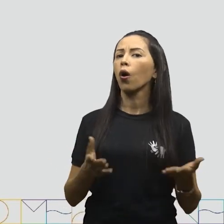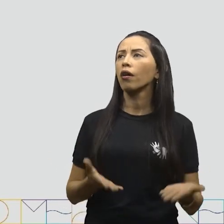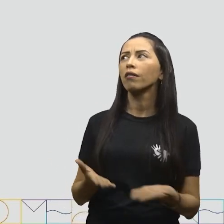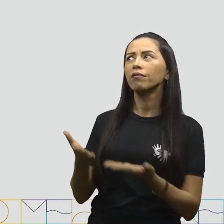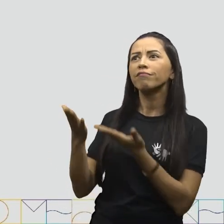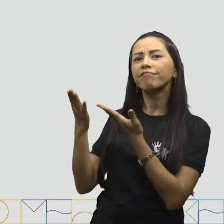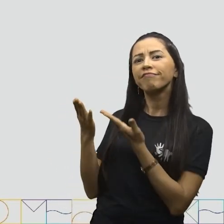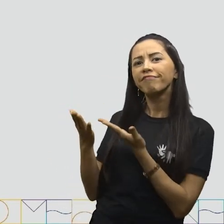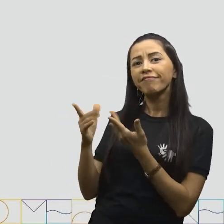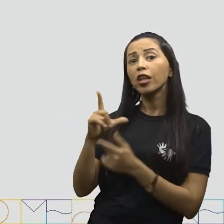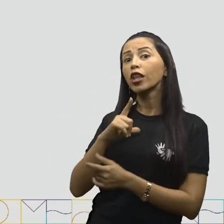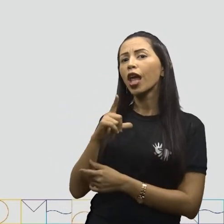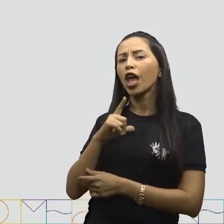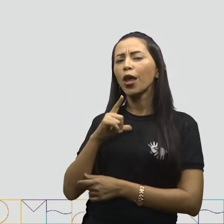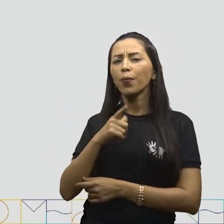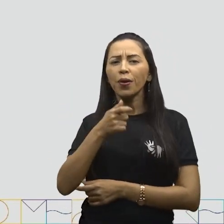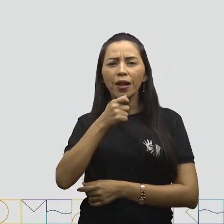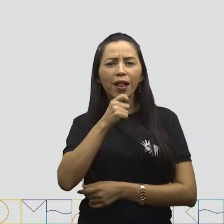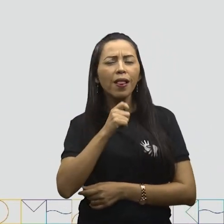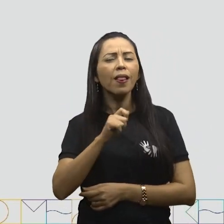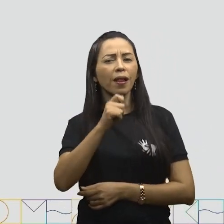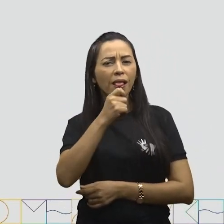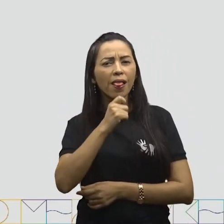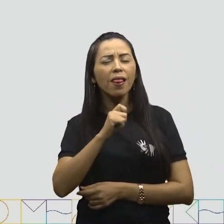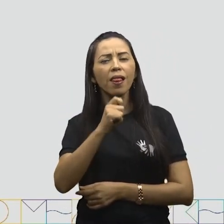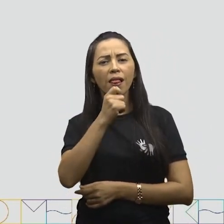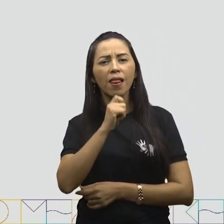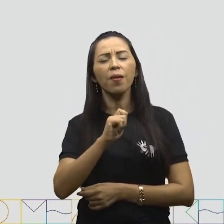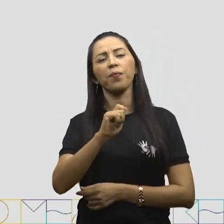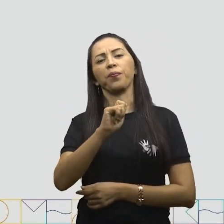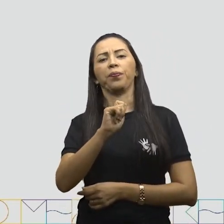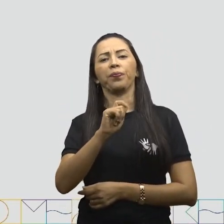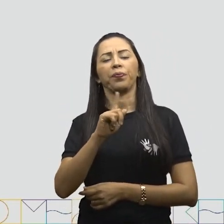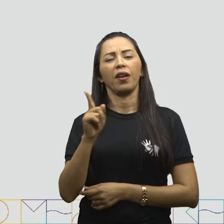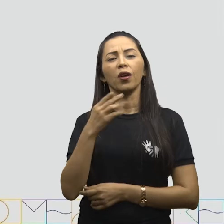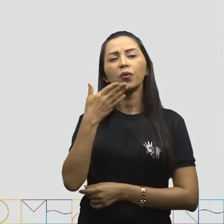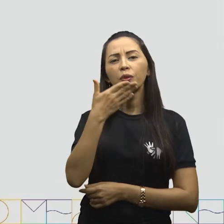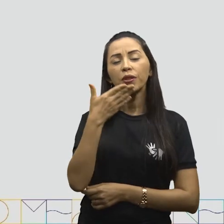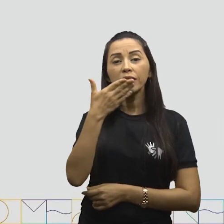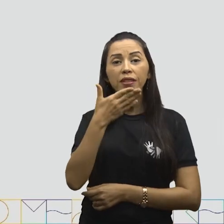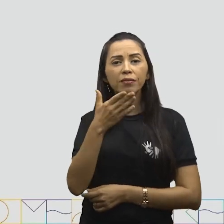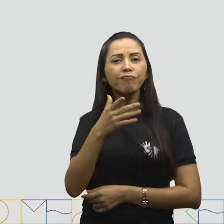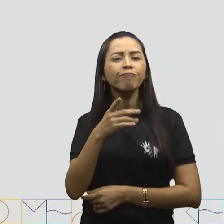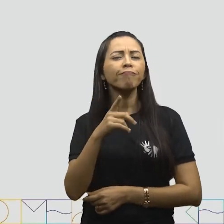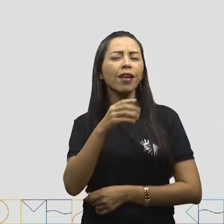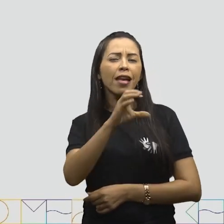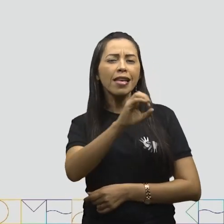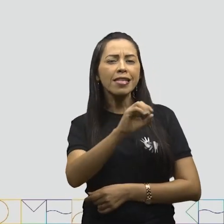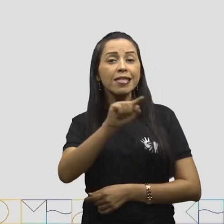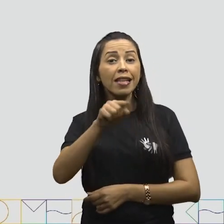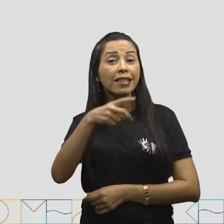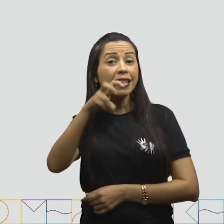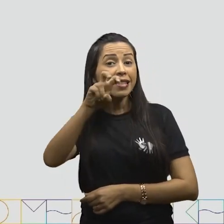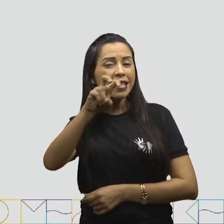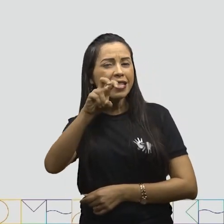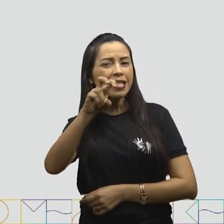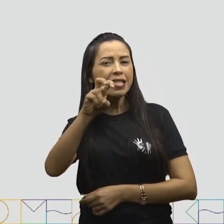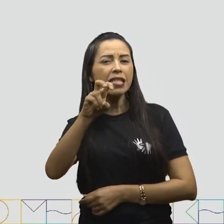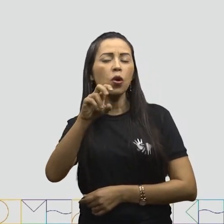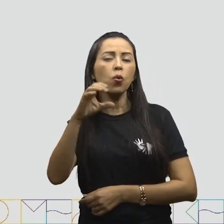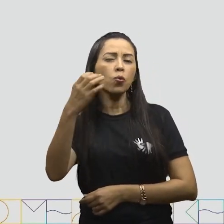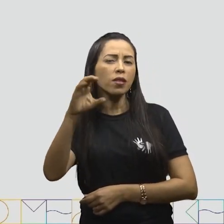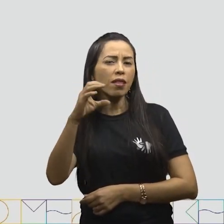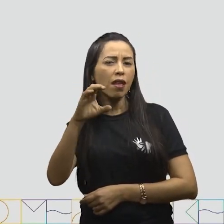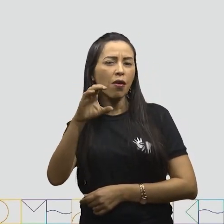uma porção de pirulitos que custa 75 centavos. Que